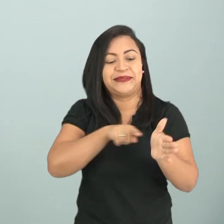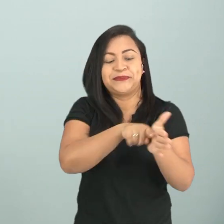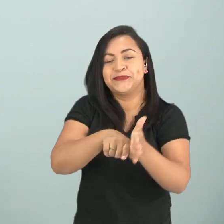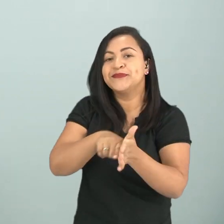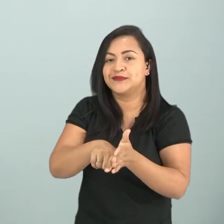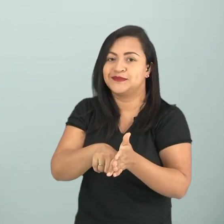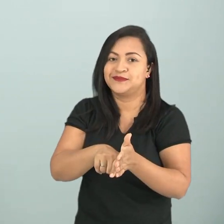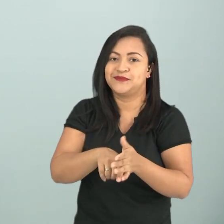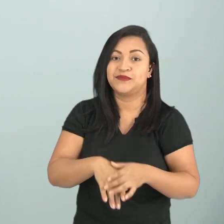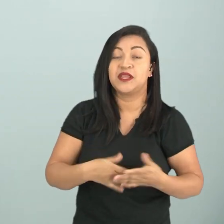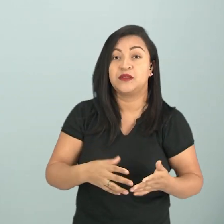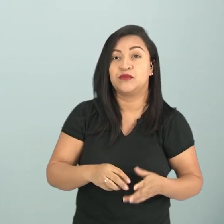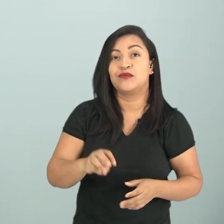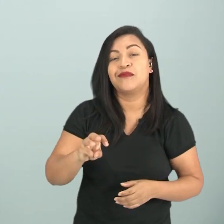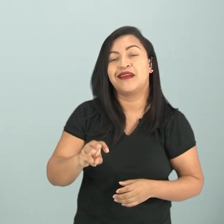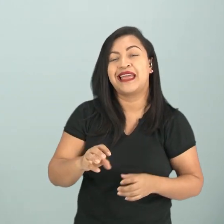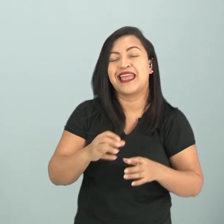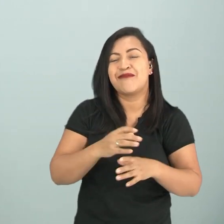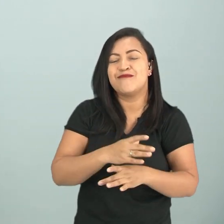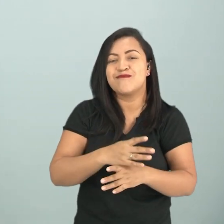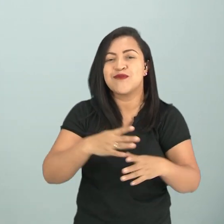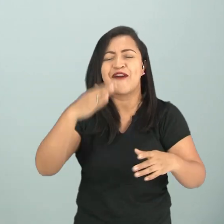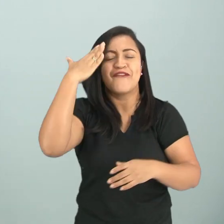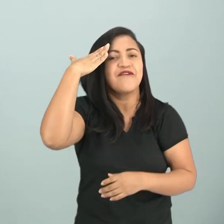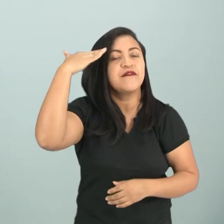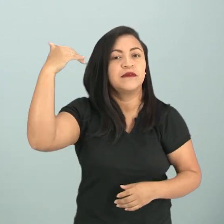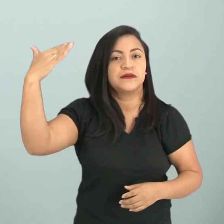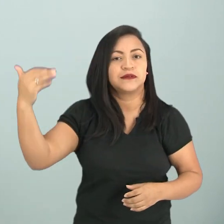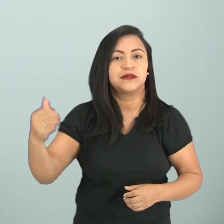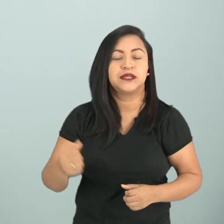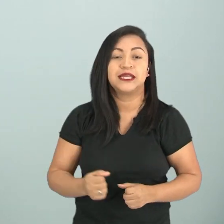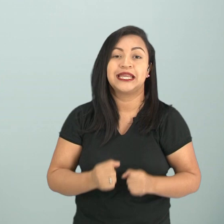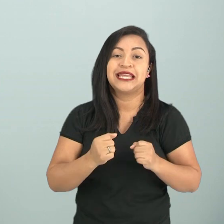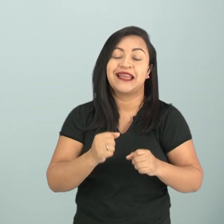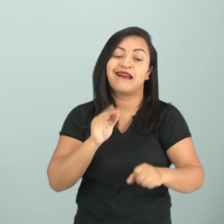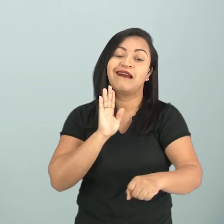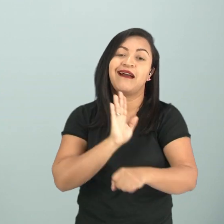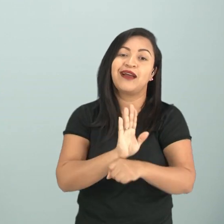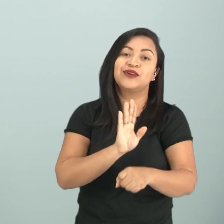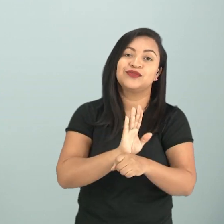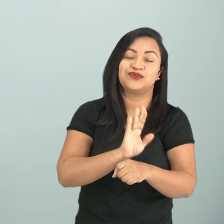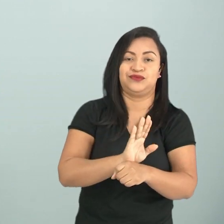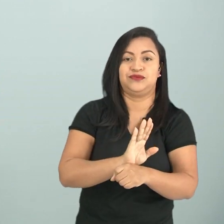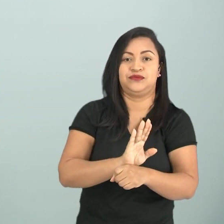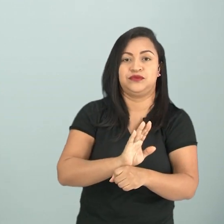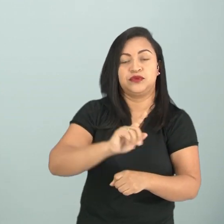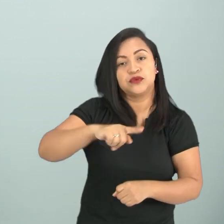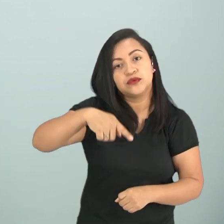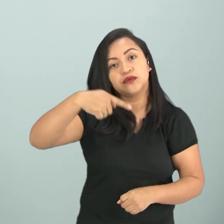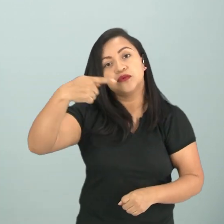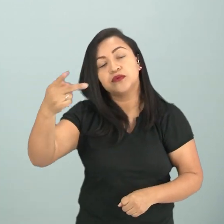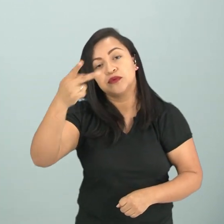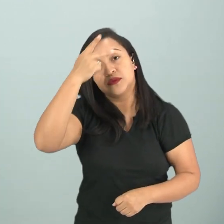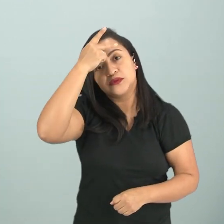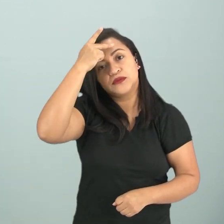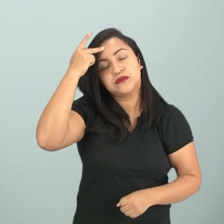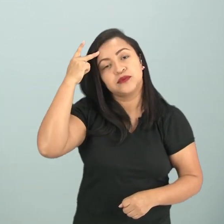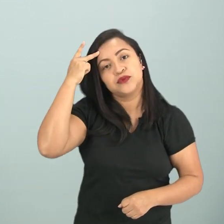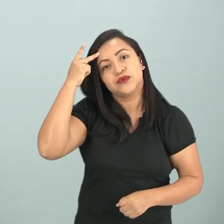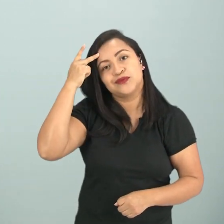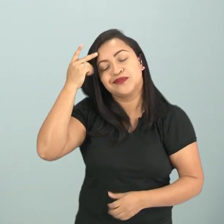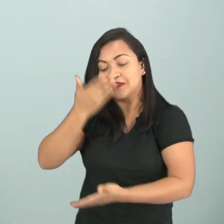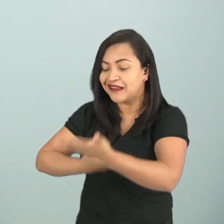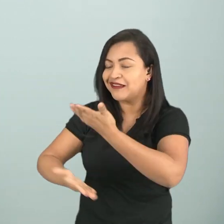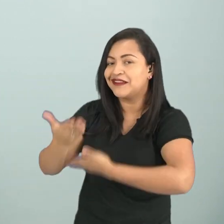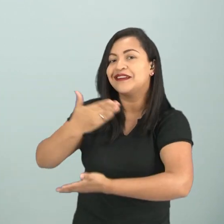digital muito grandioso. É um texto que permite a colaboração de outras pessoas. É um texto que permite a interação